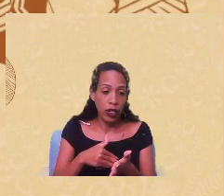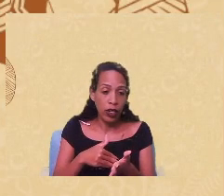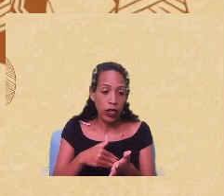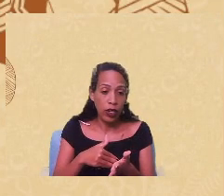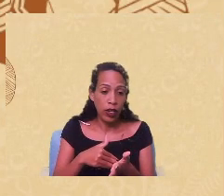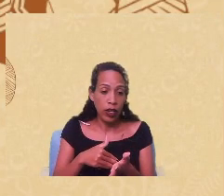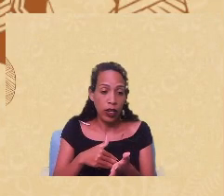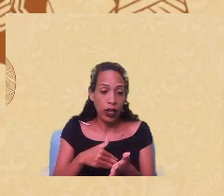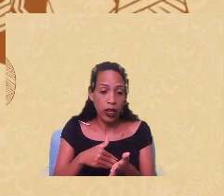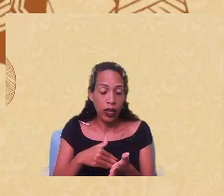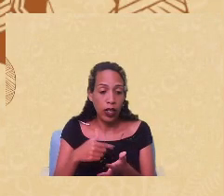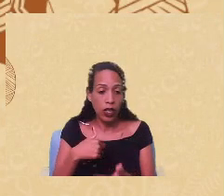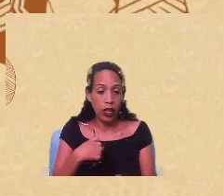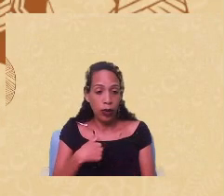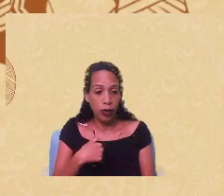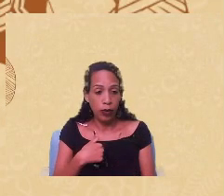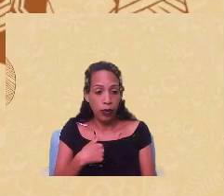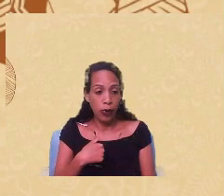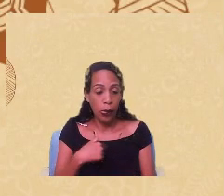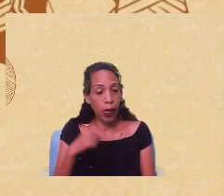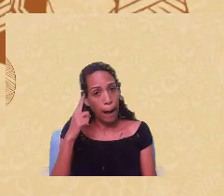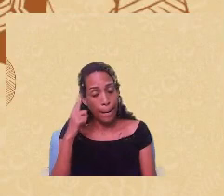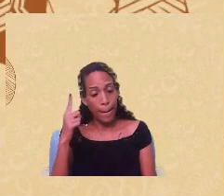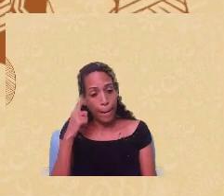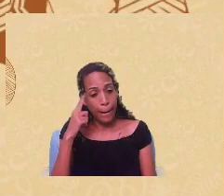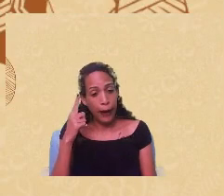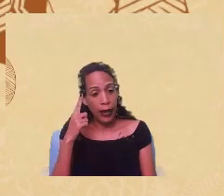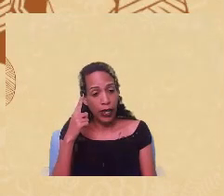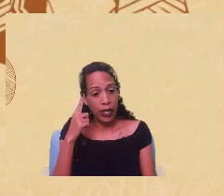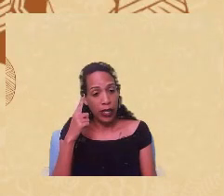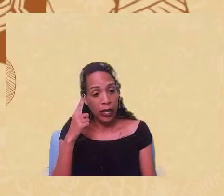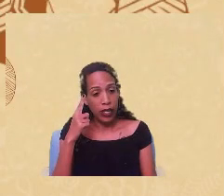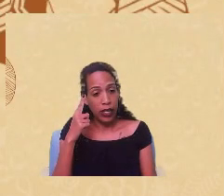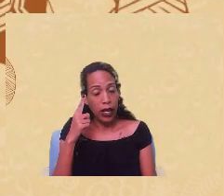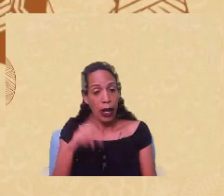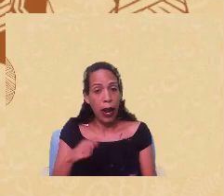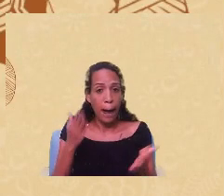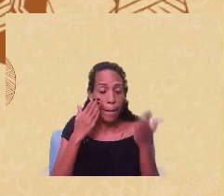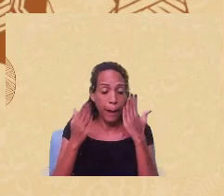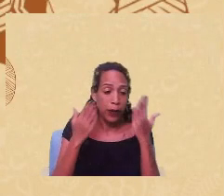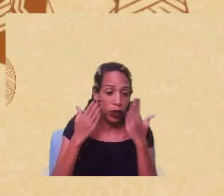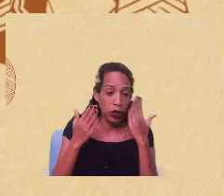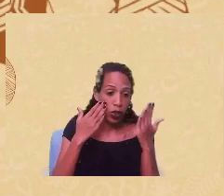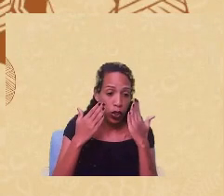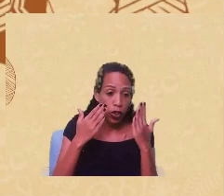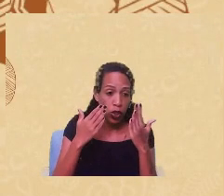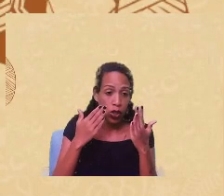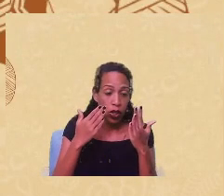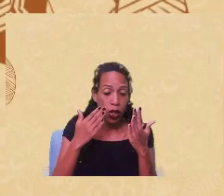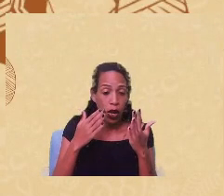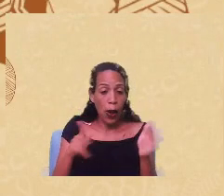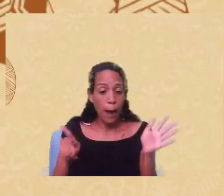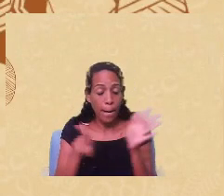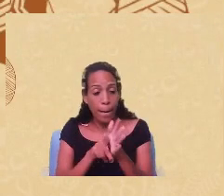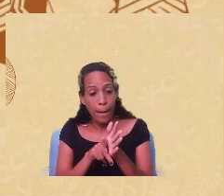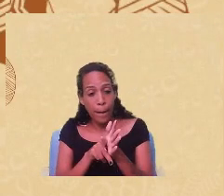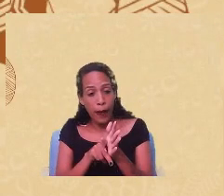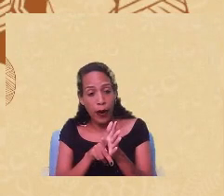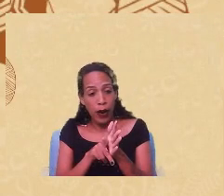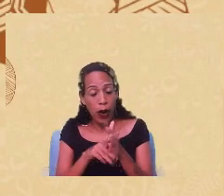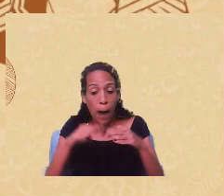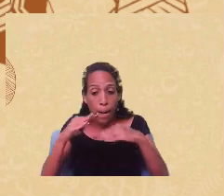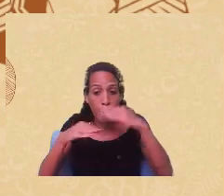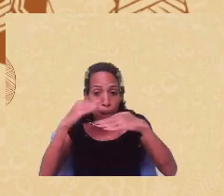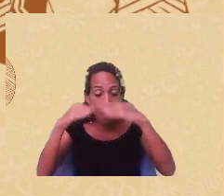eu eu penso que para a psicologia não sei se para a psicanálise esse processo